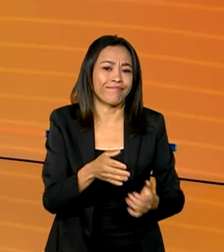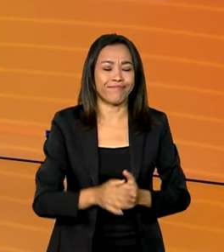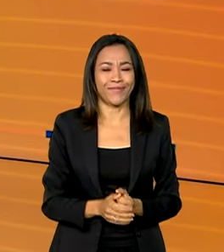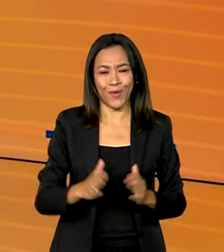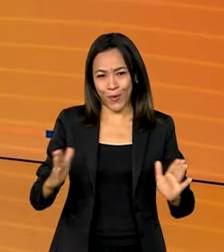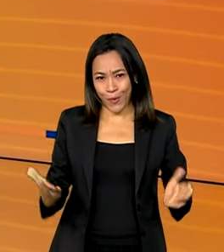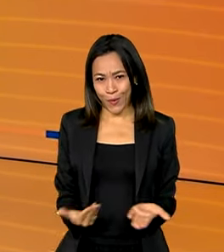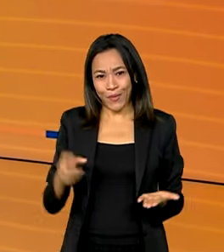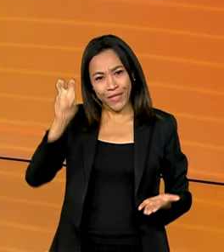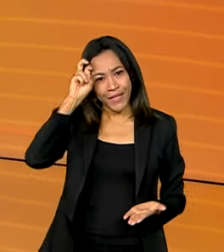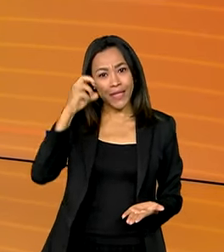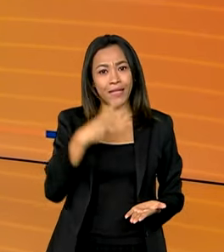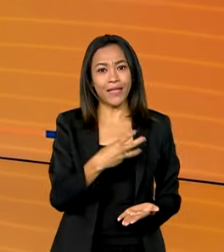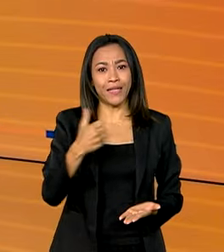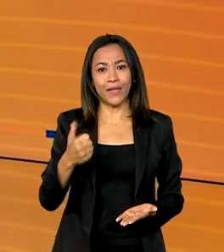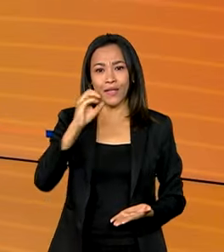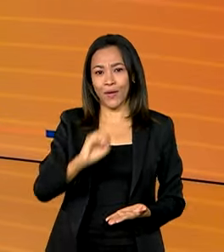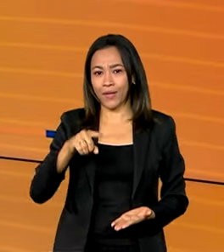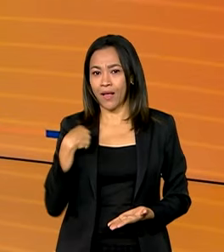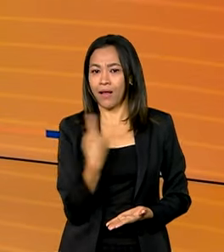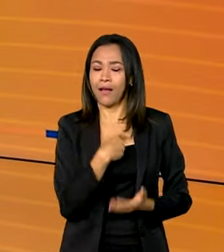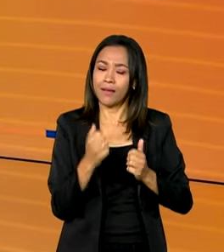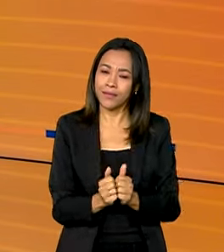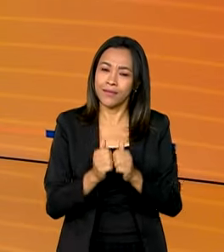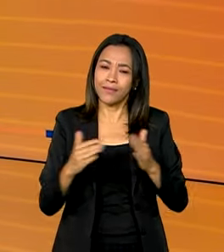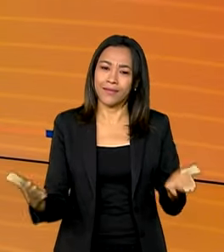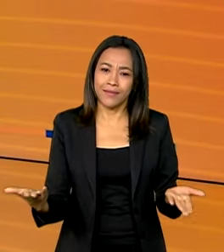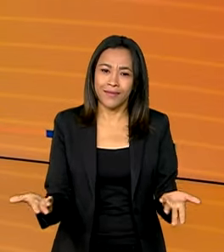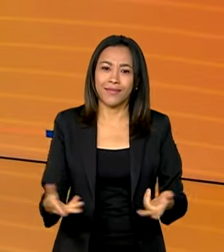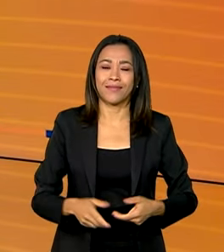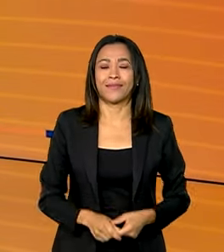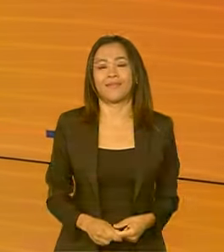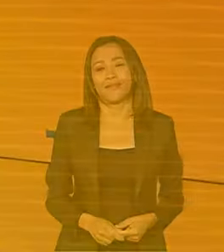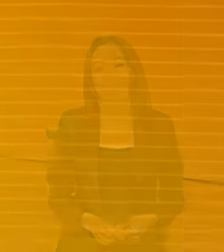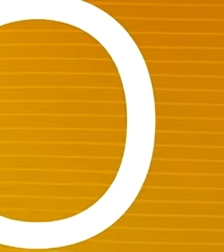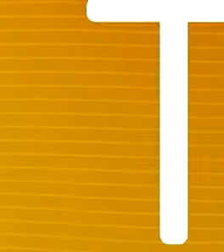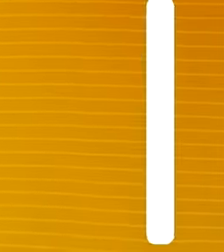Quinta-feira, 31 de outubro, o Brasil em Dia começa agora.